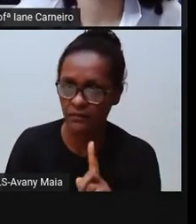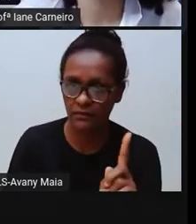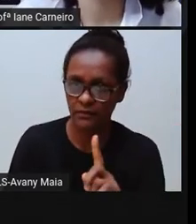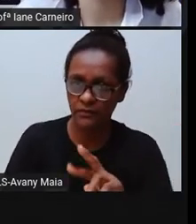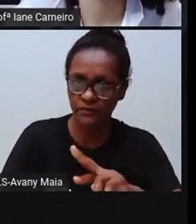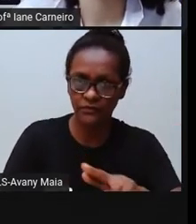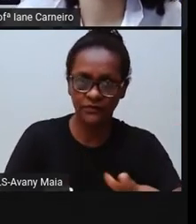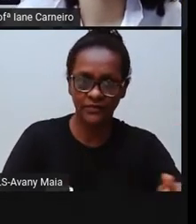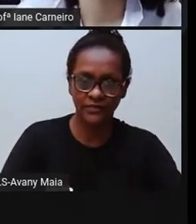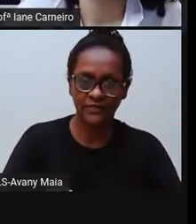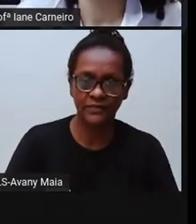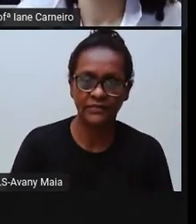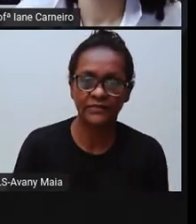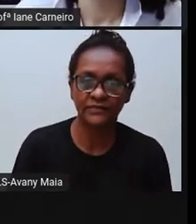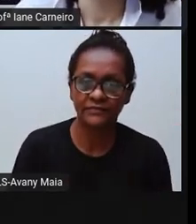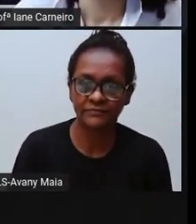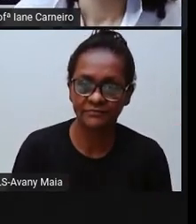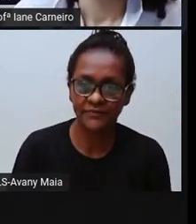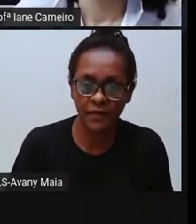Tem aquele...